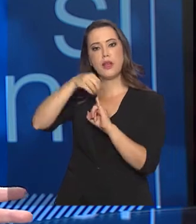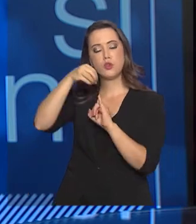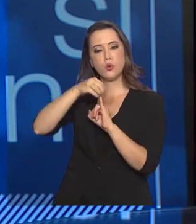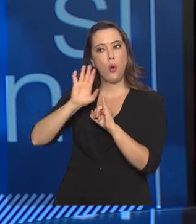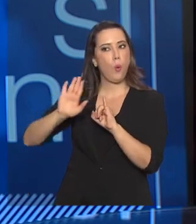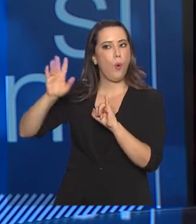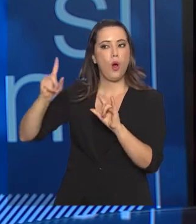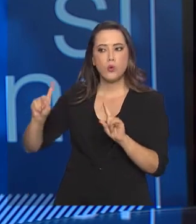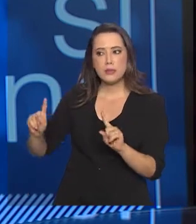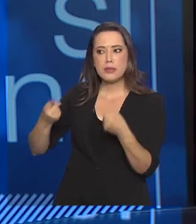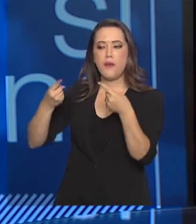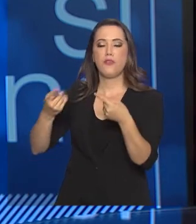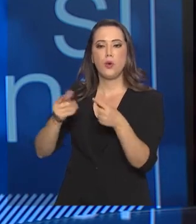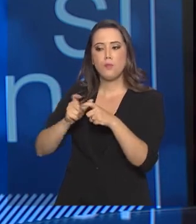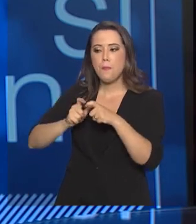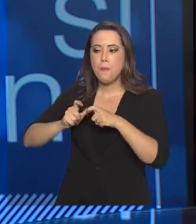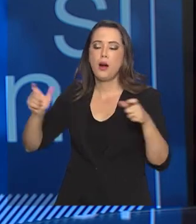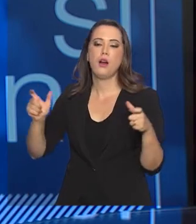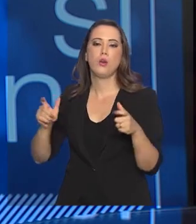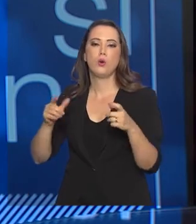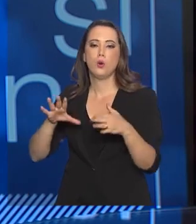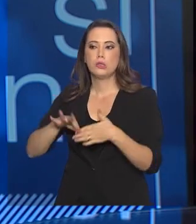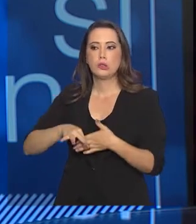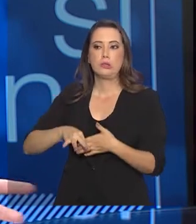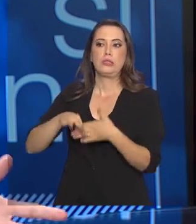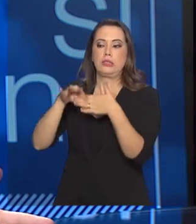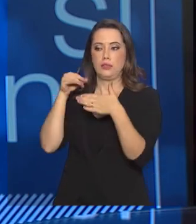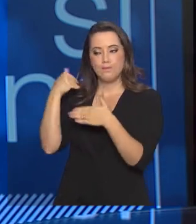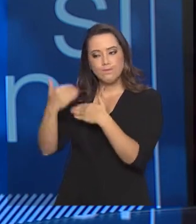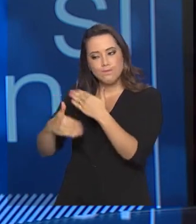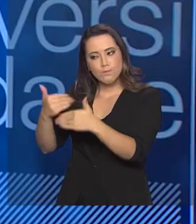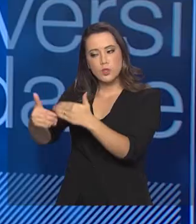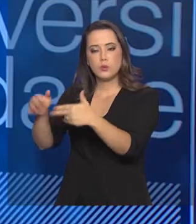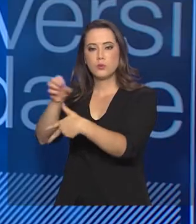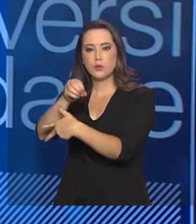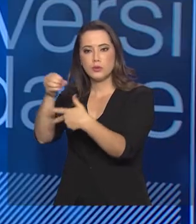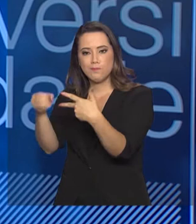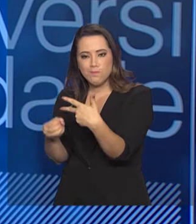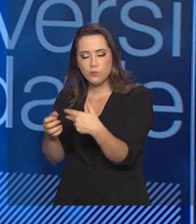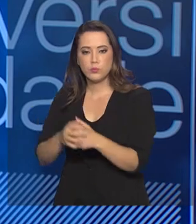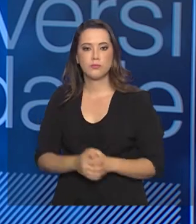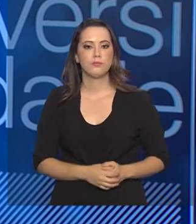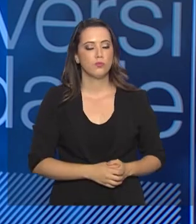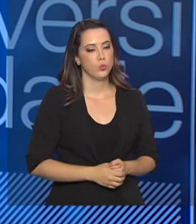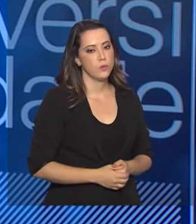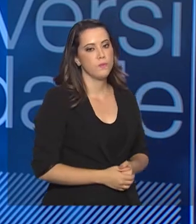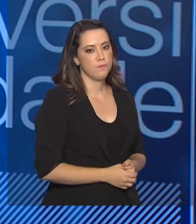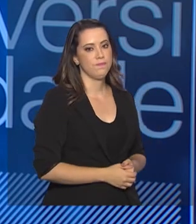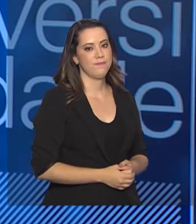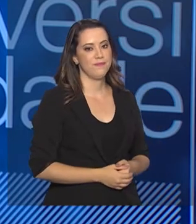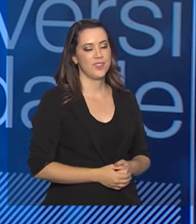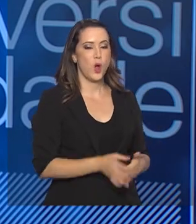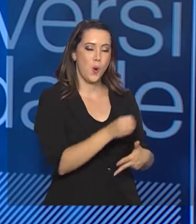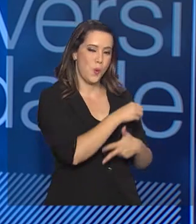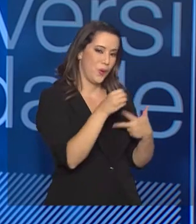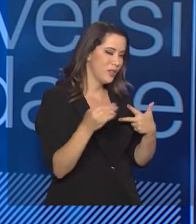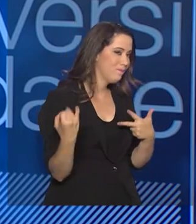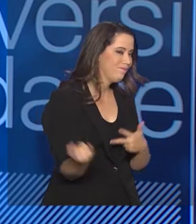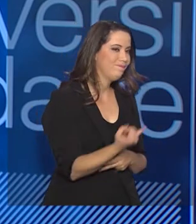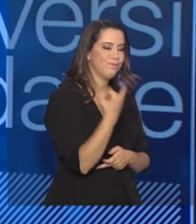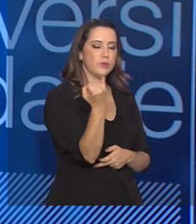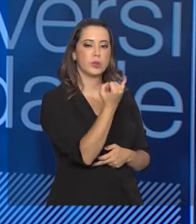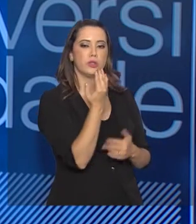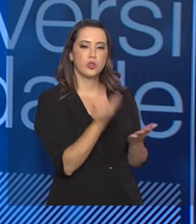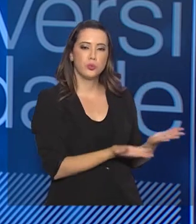enfrentado nessa coordenação do processo do Enem? O Enem, ele é muito importante para o jovem, como você bem